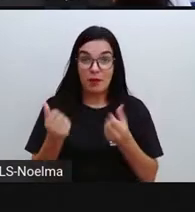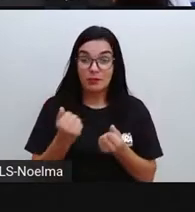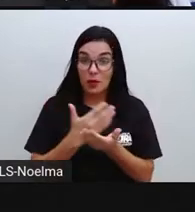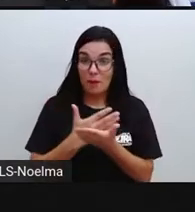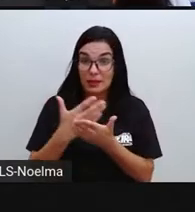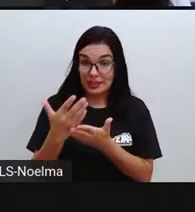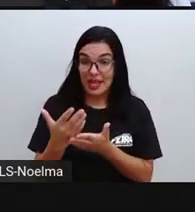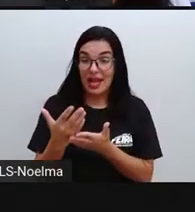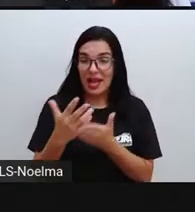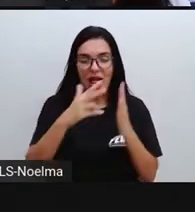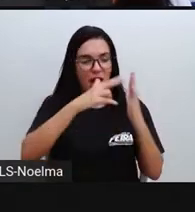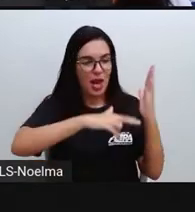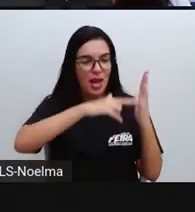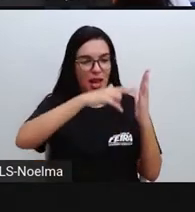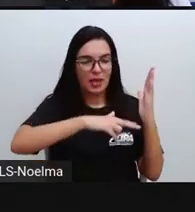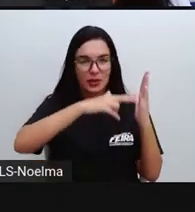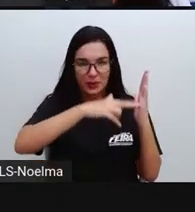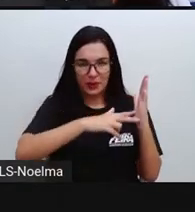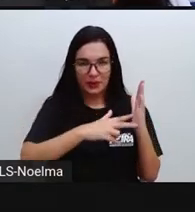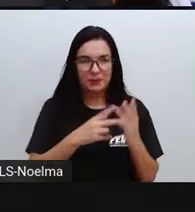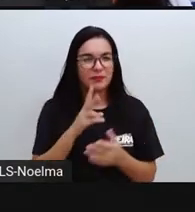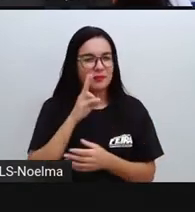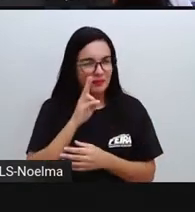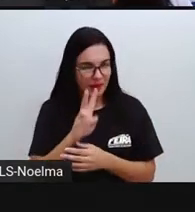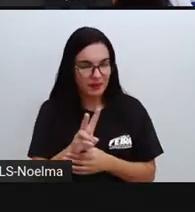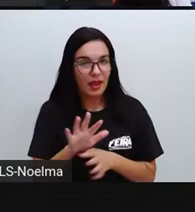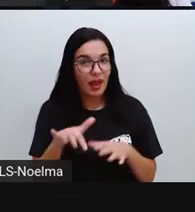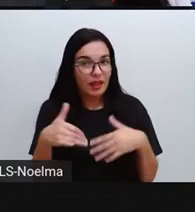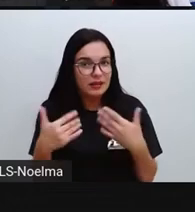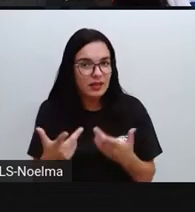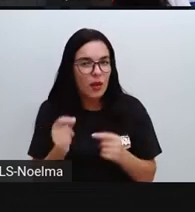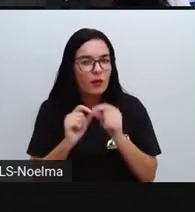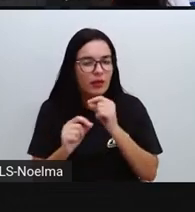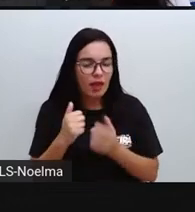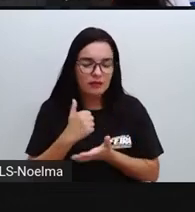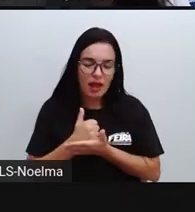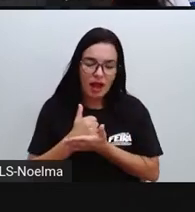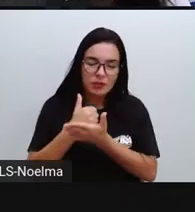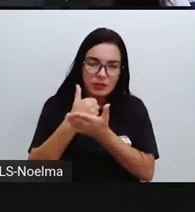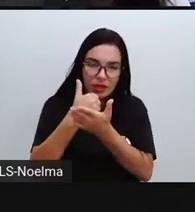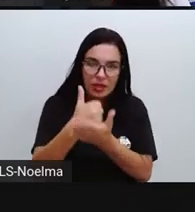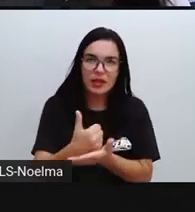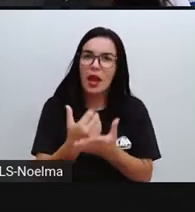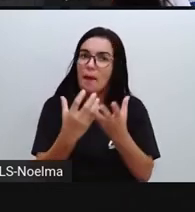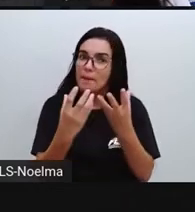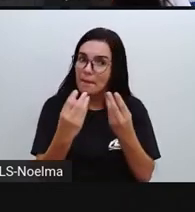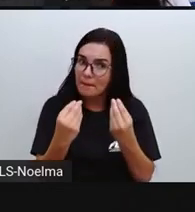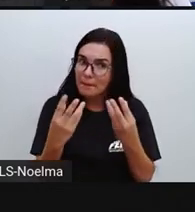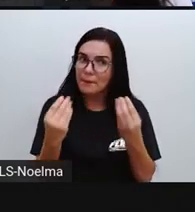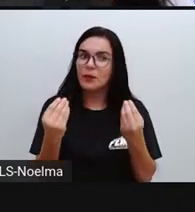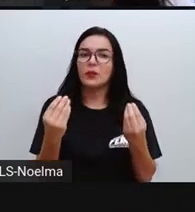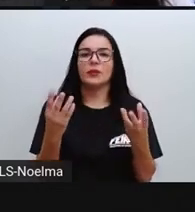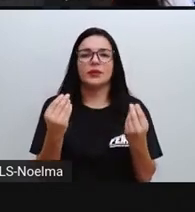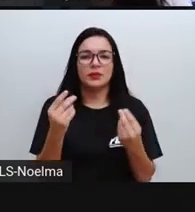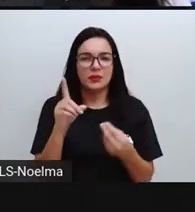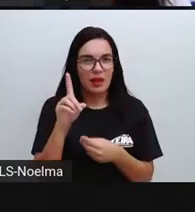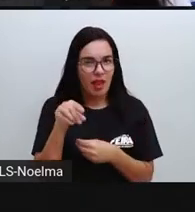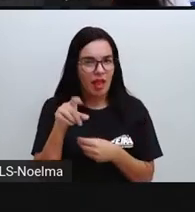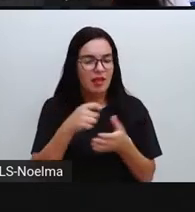vamos começar com leitura? Como eu disse para vocês, a leitura, ela auxilia, ela ajuda bastante nessa questão da parte